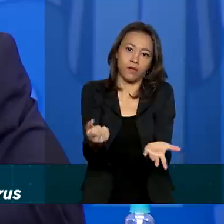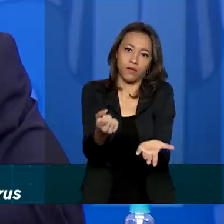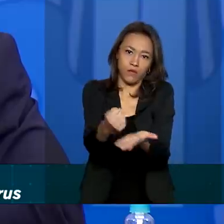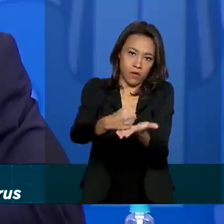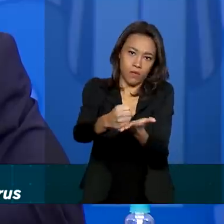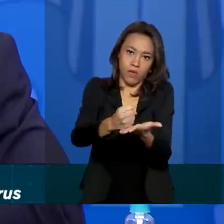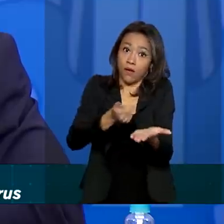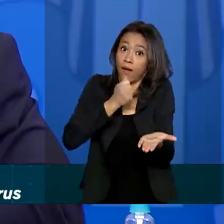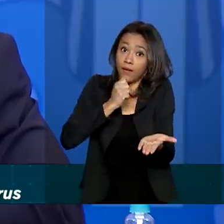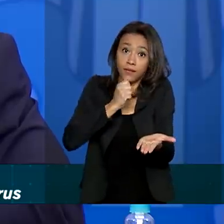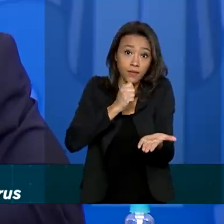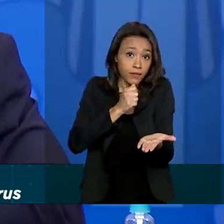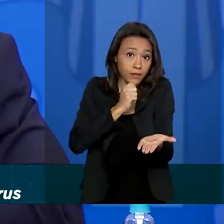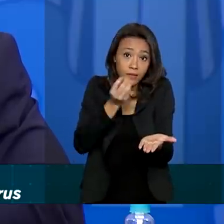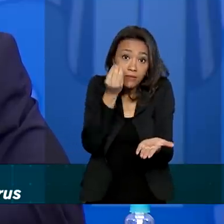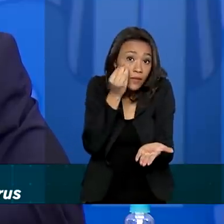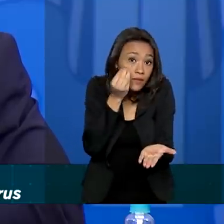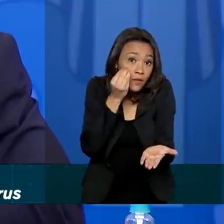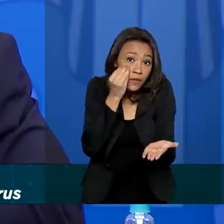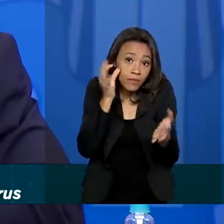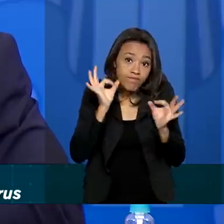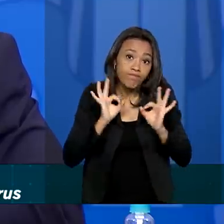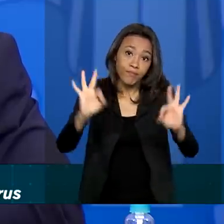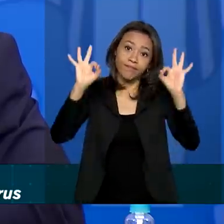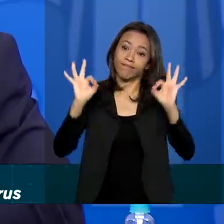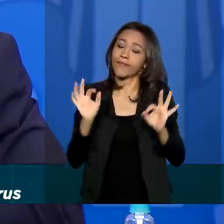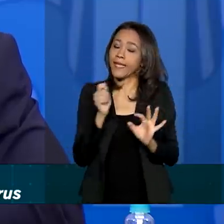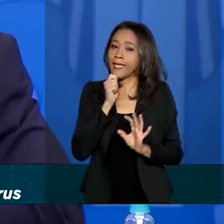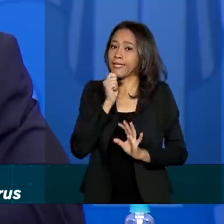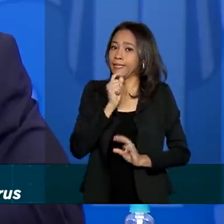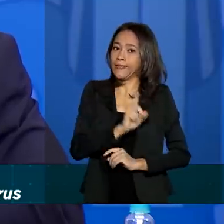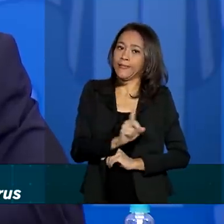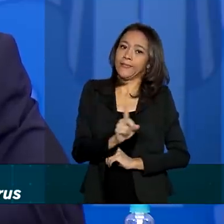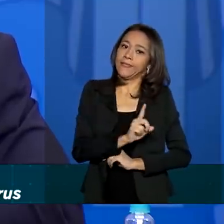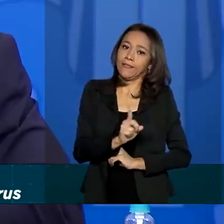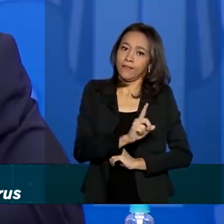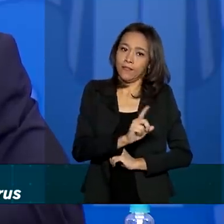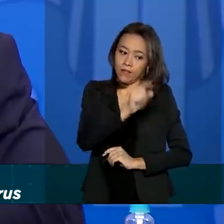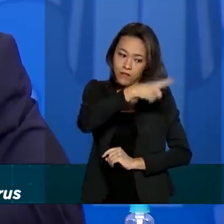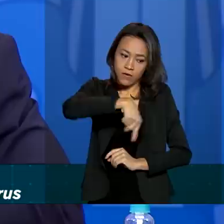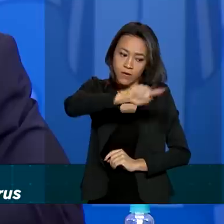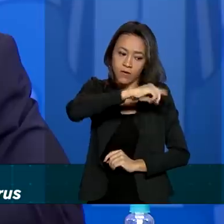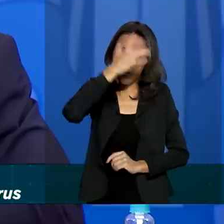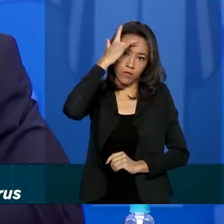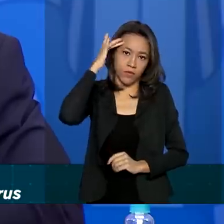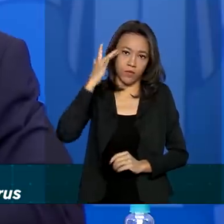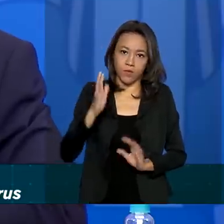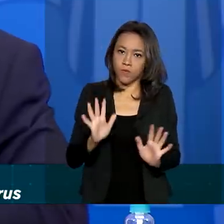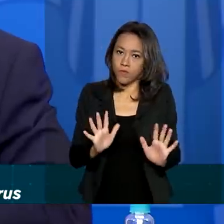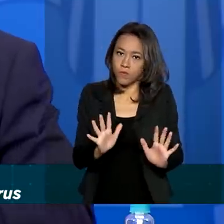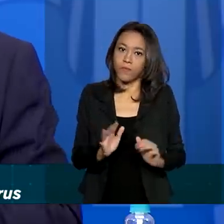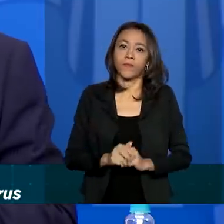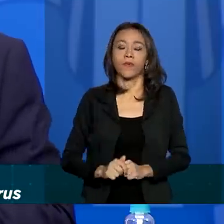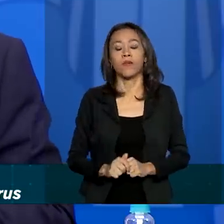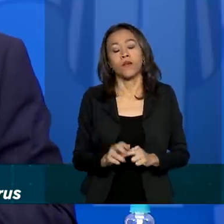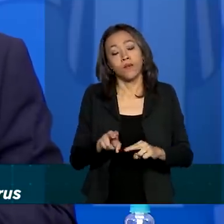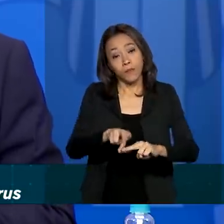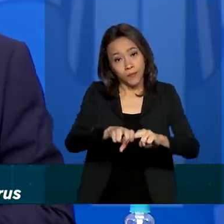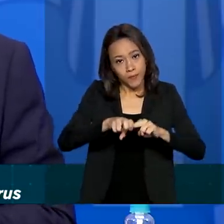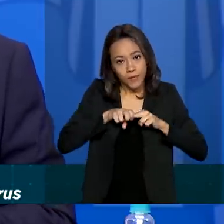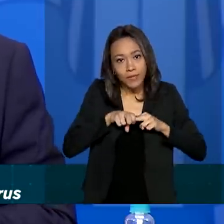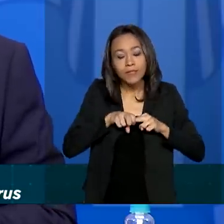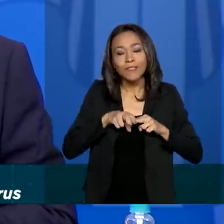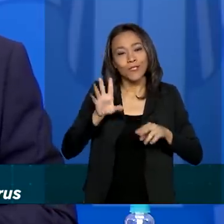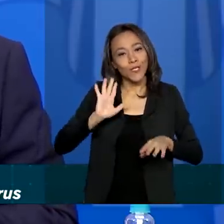está ainda testado e tendo certeza que ele vai funcionar para isso. Por isso que